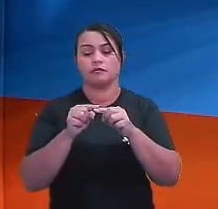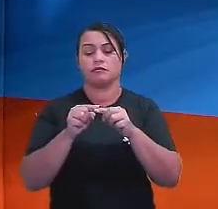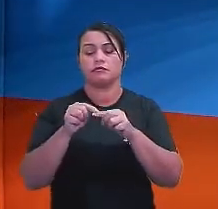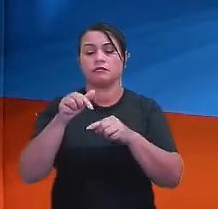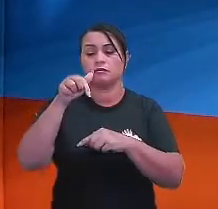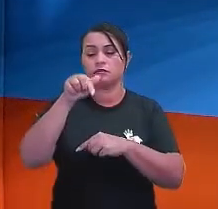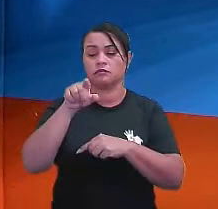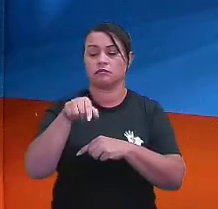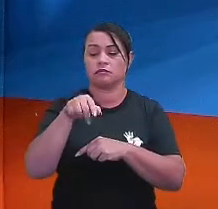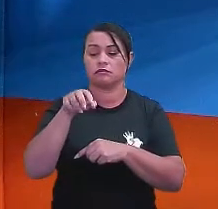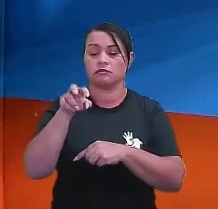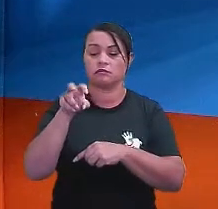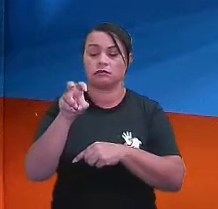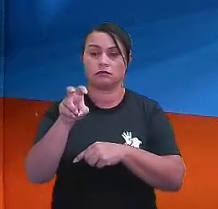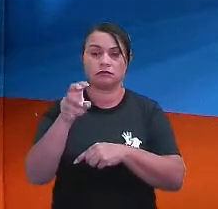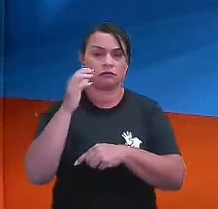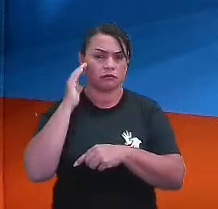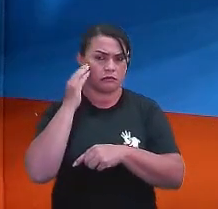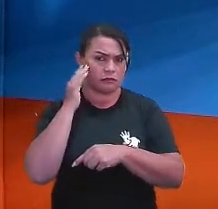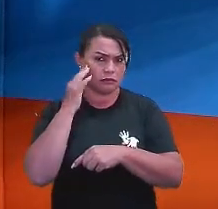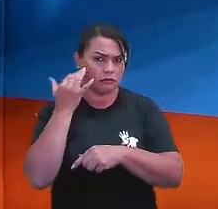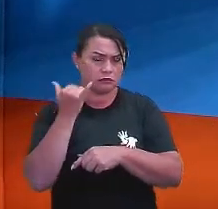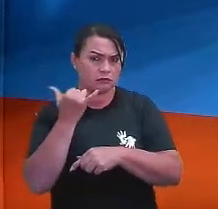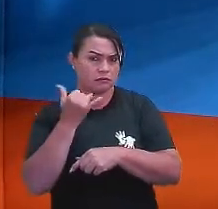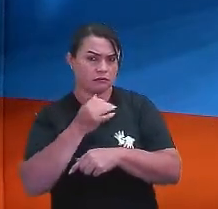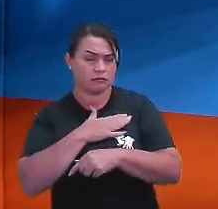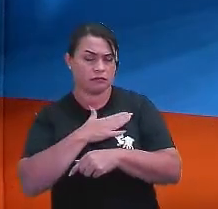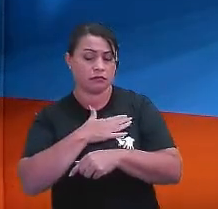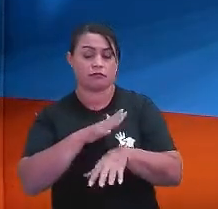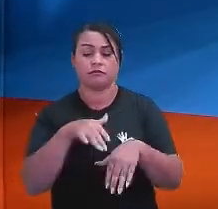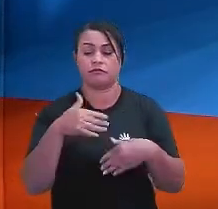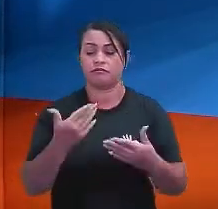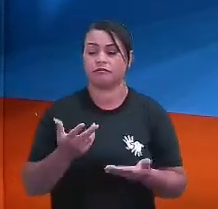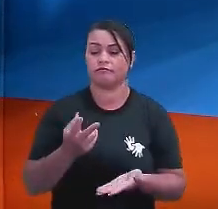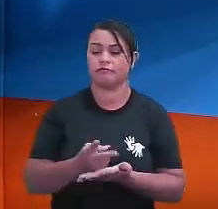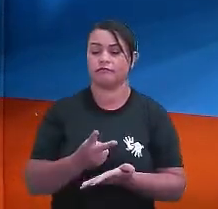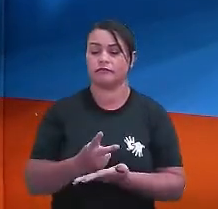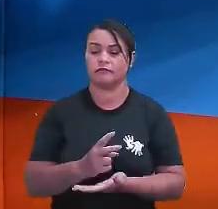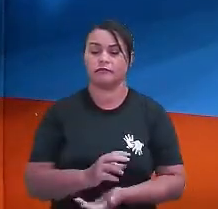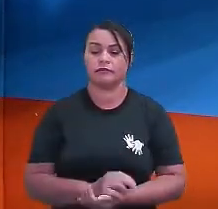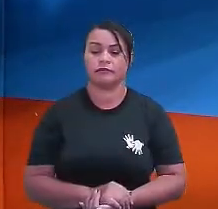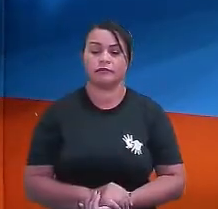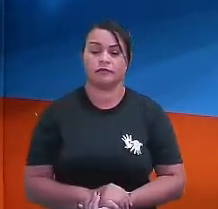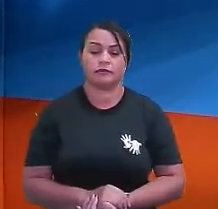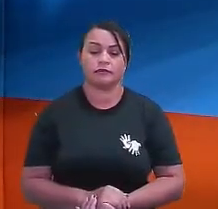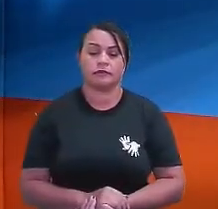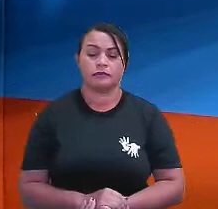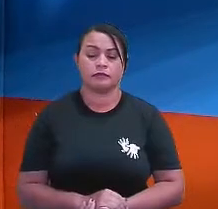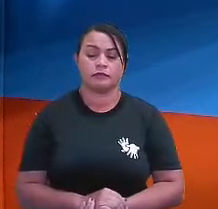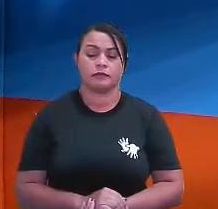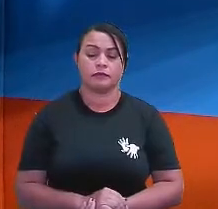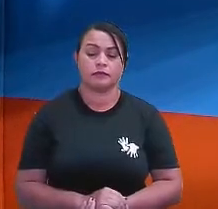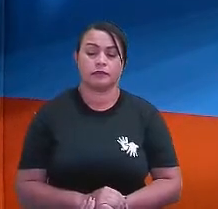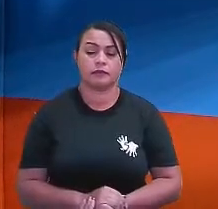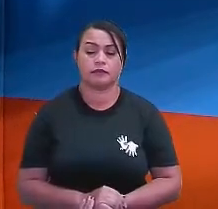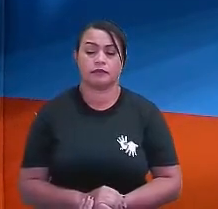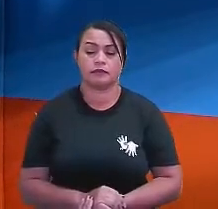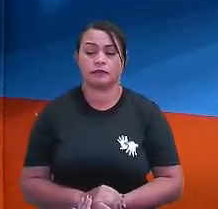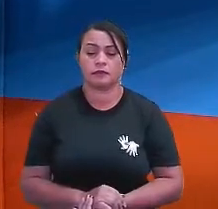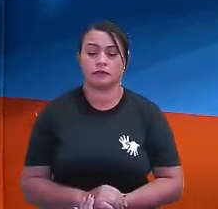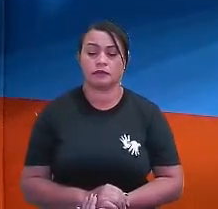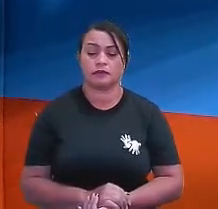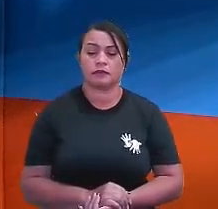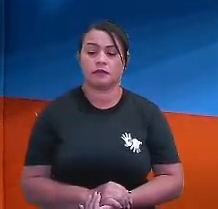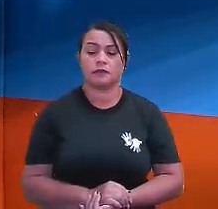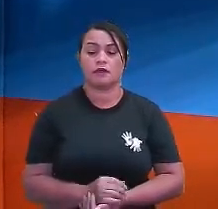,5. Beleza? Deu para entender? Tranquilinho? Então, vamos seguir. Seguindo, então, como a gente trouxe